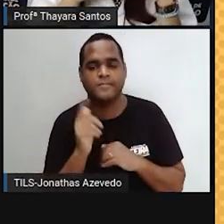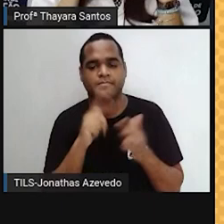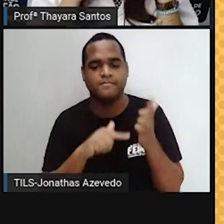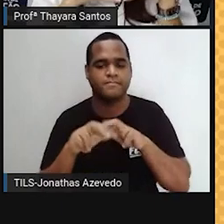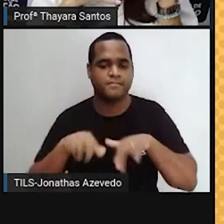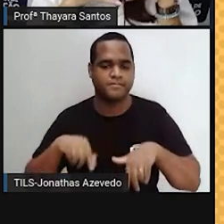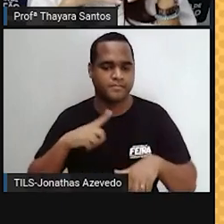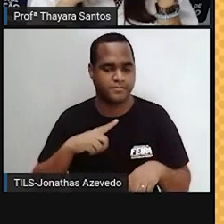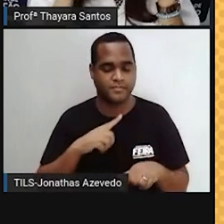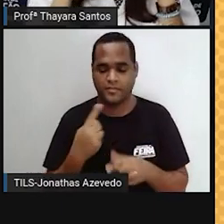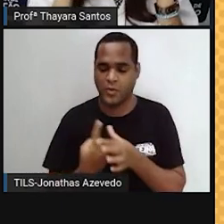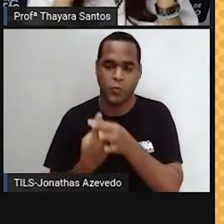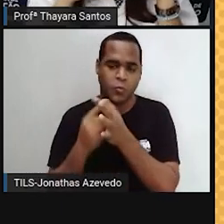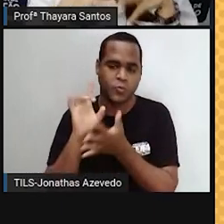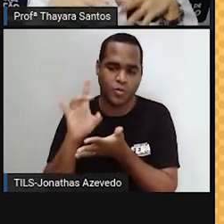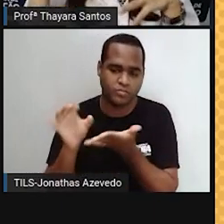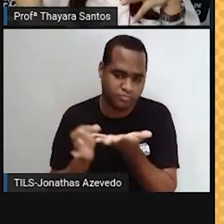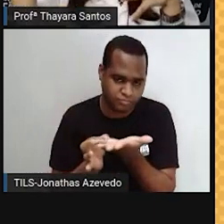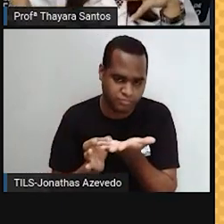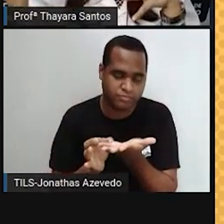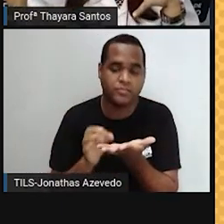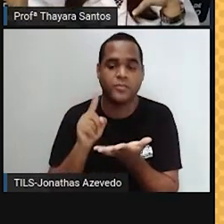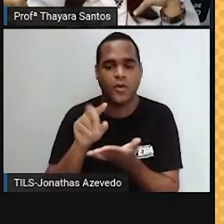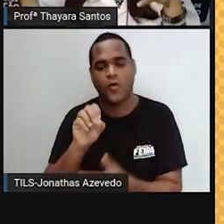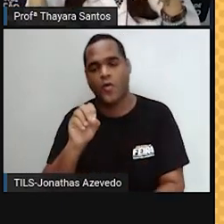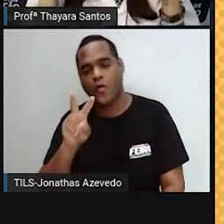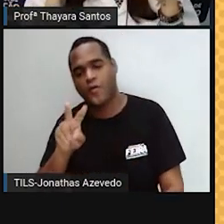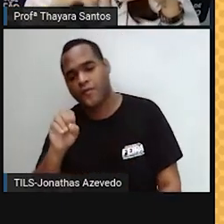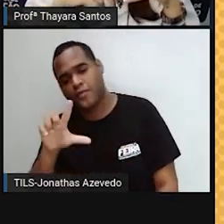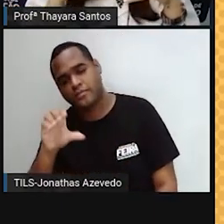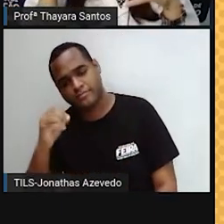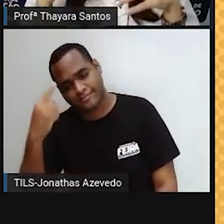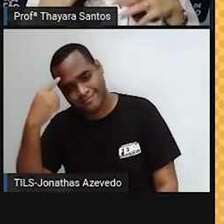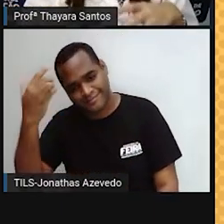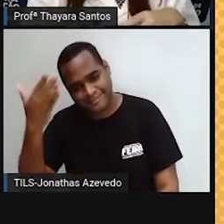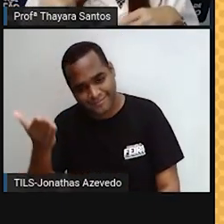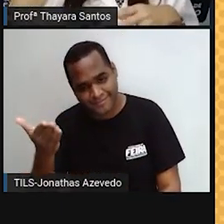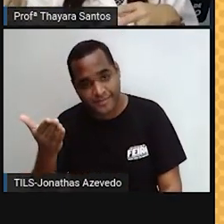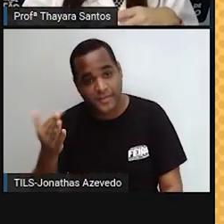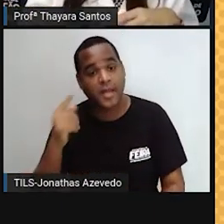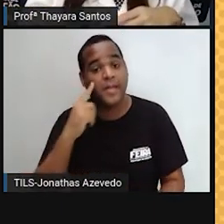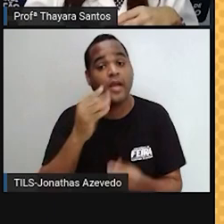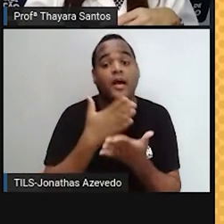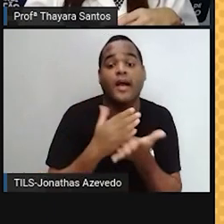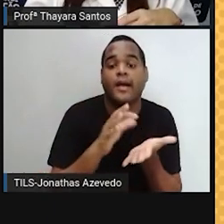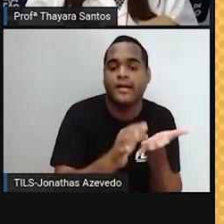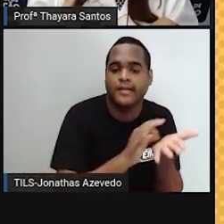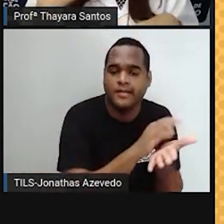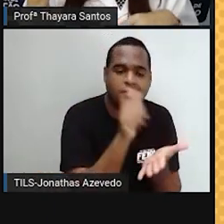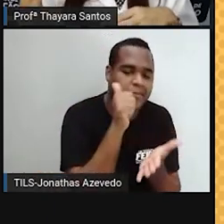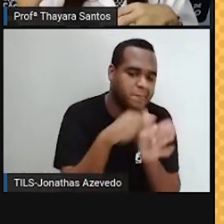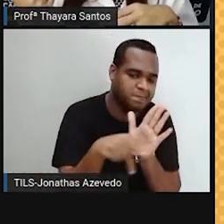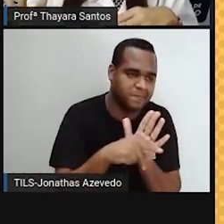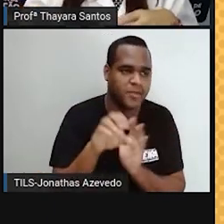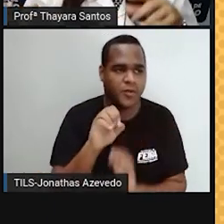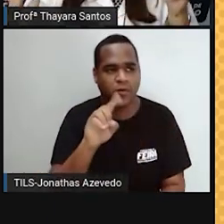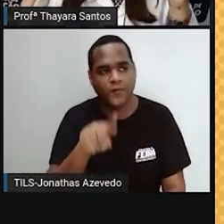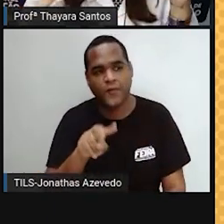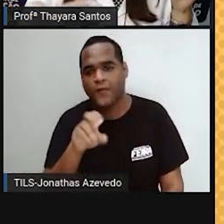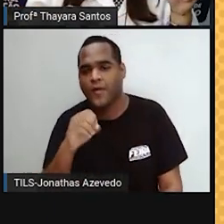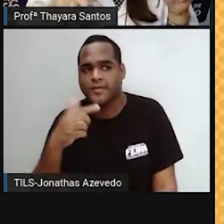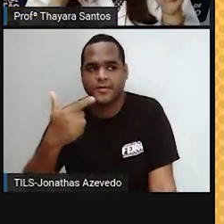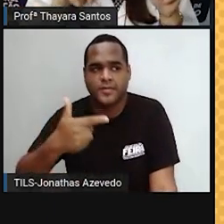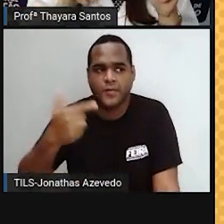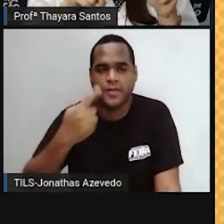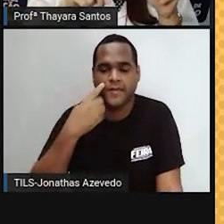que forma uma célula única, aí a gente tem o óvulo. Então, a célula reprodutiva que a mulher produz é o ovócito secundário, que